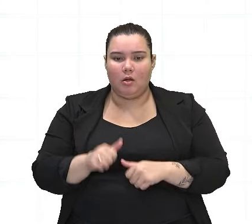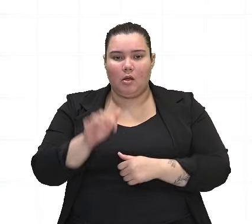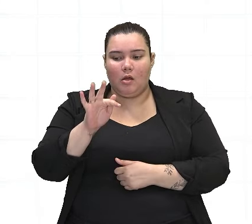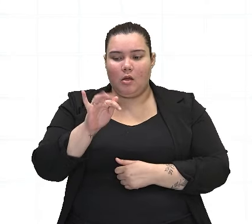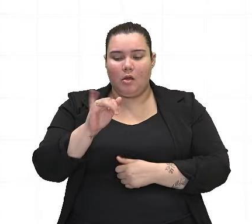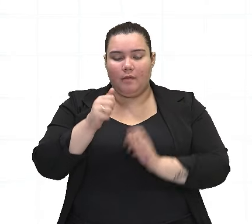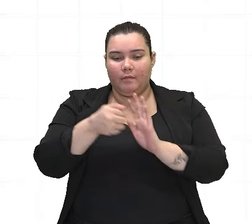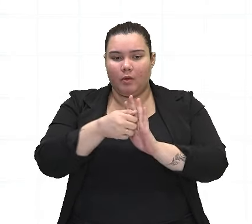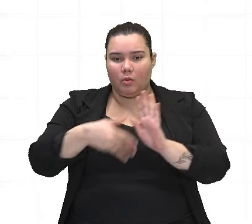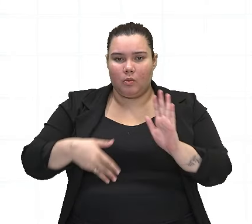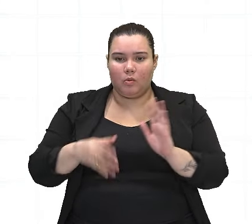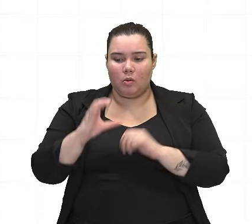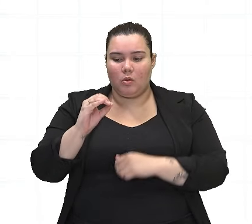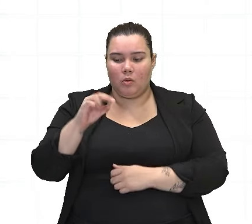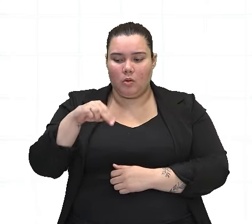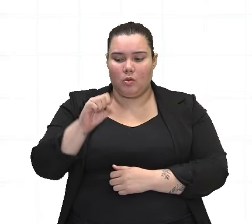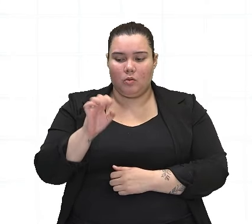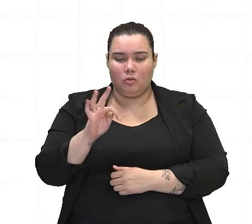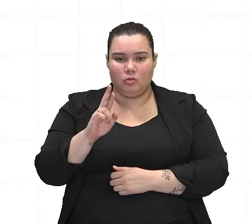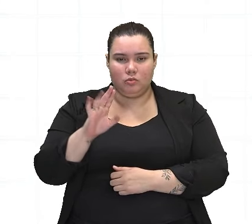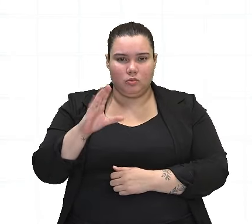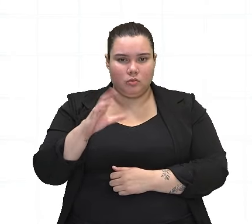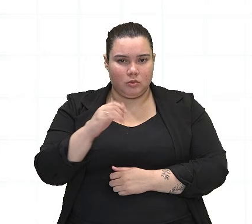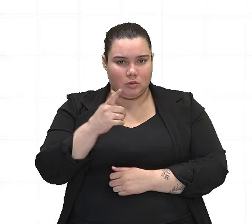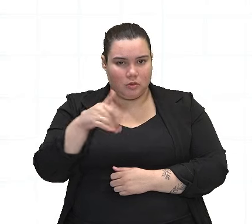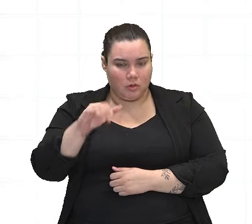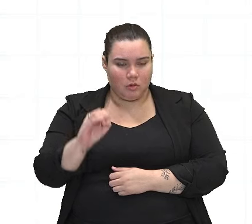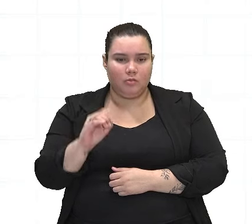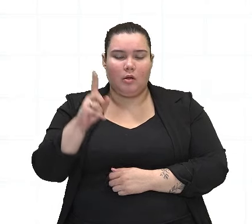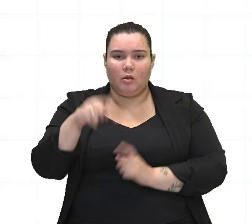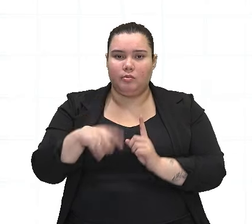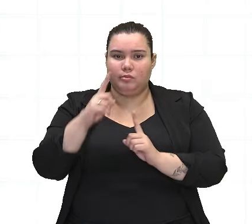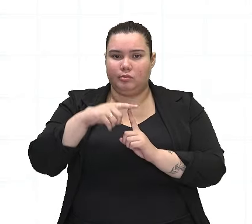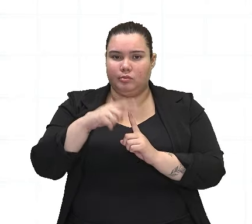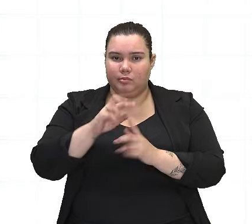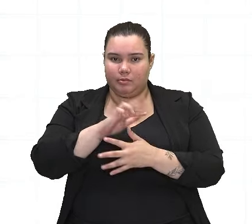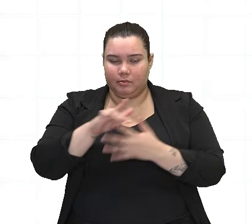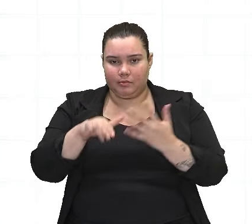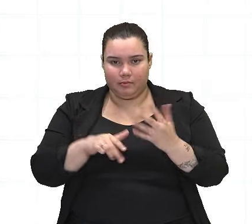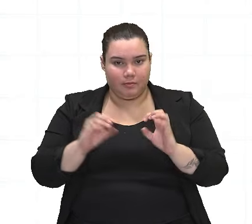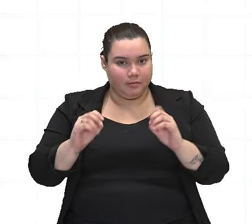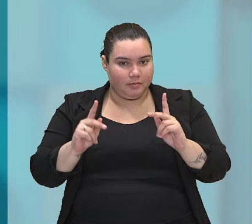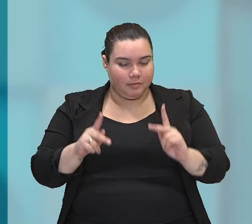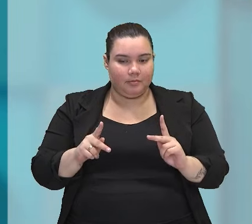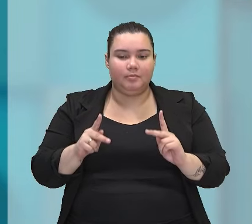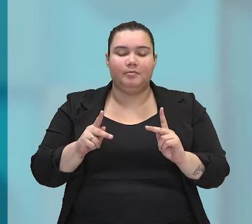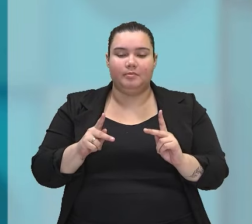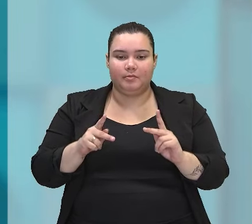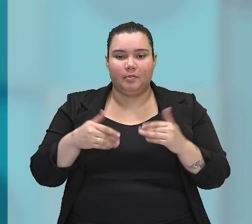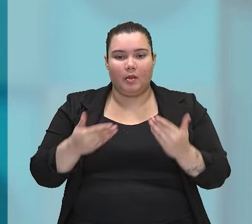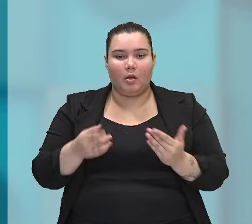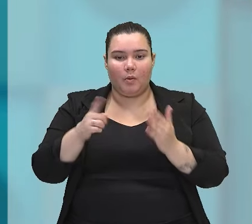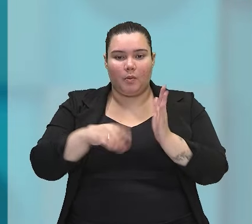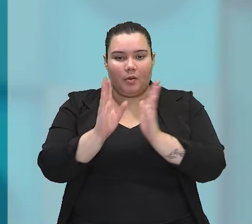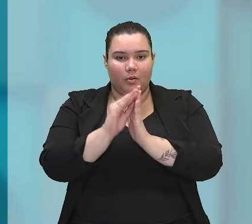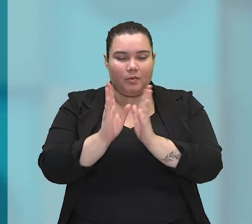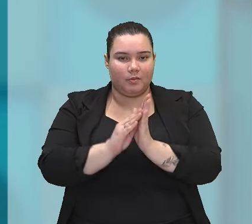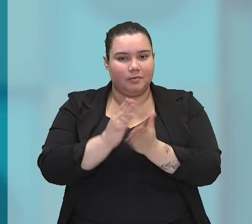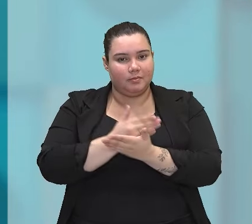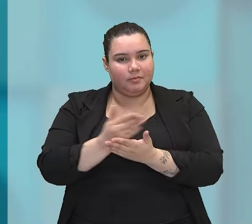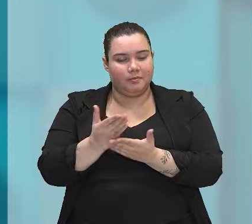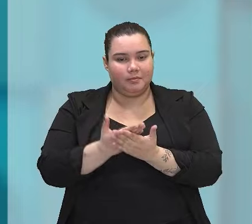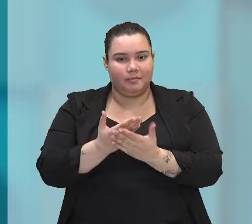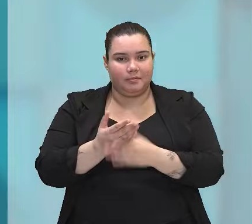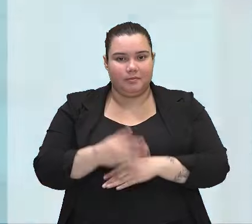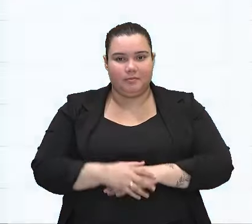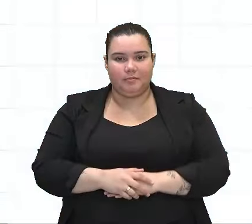figuras de construção, que são um dos tipos das figuras de linguagem. Certo? Então, esse é o nosso conteúdo e vamos